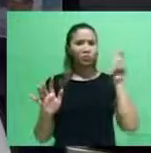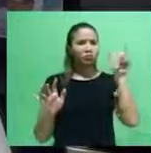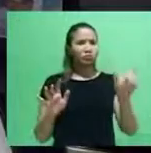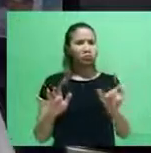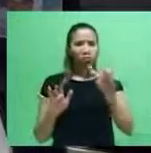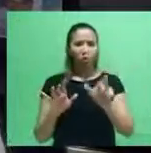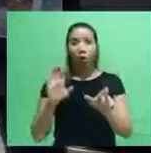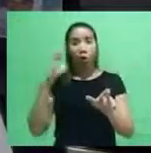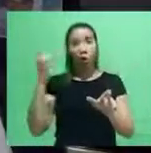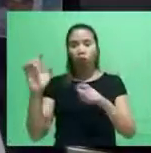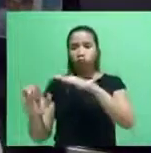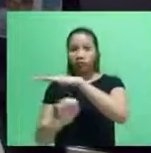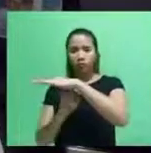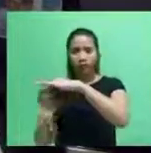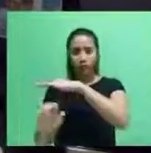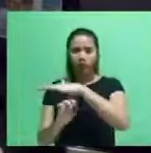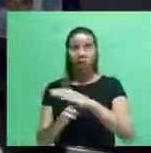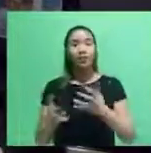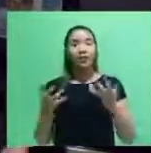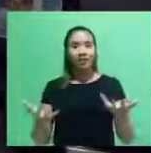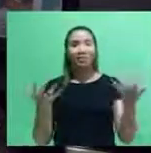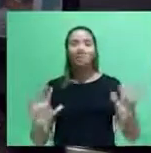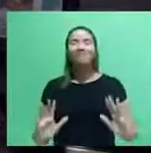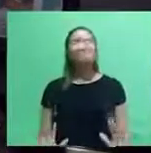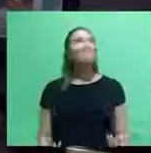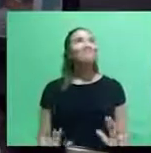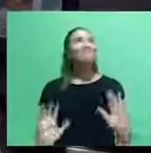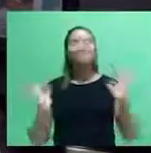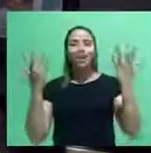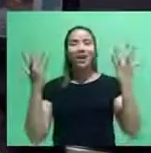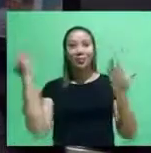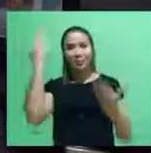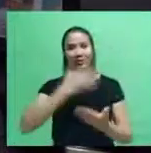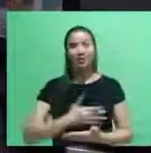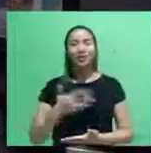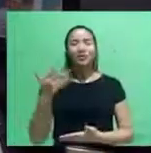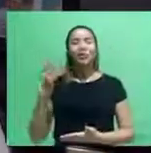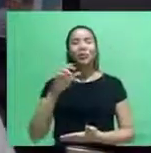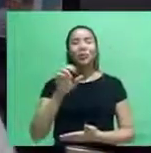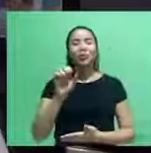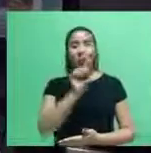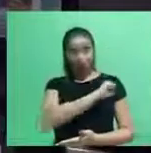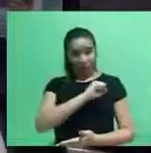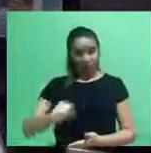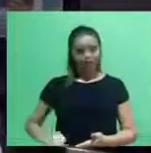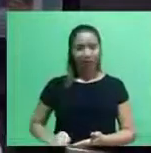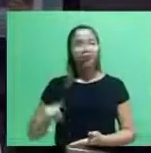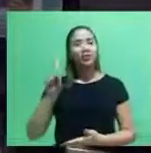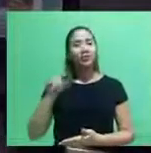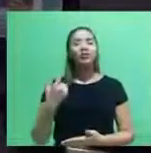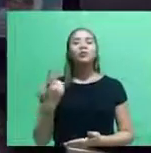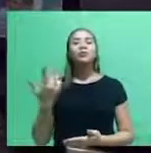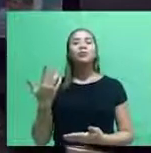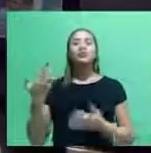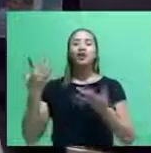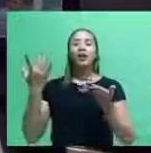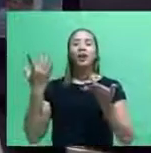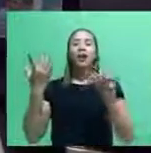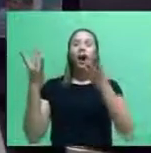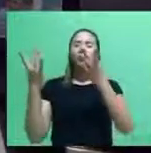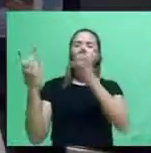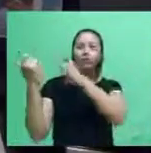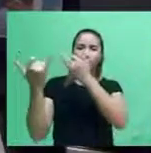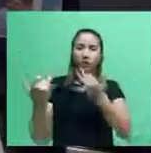as atividades econômicas. Quero aqui festejar esta aprovação pelo Senado, destacar a relatoria do